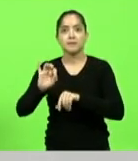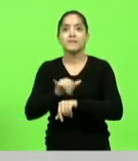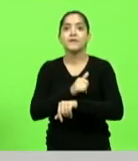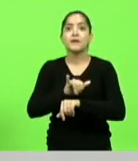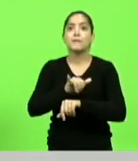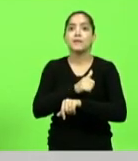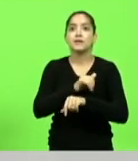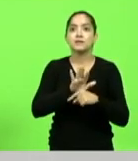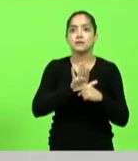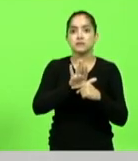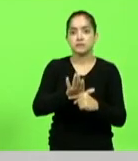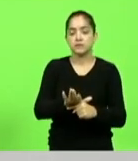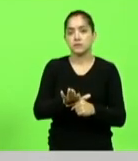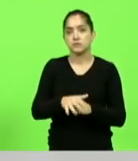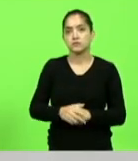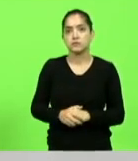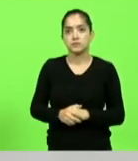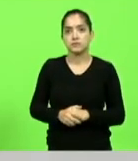que é